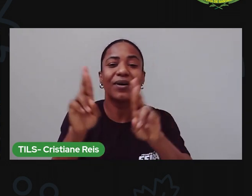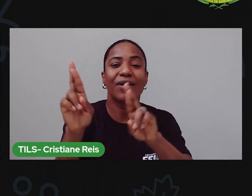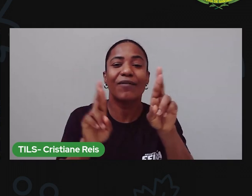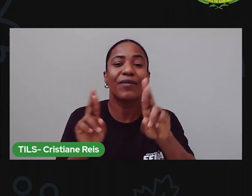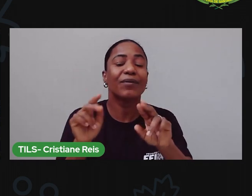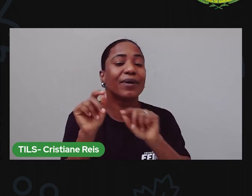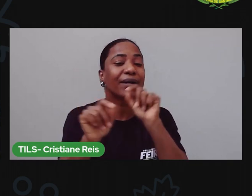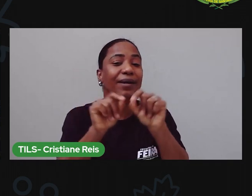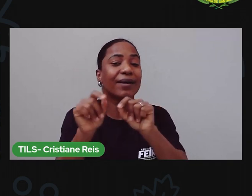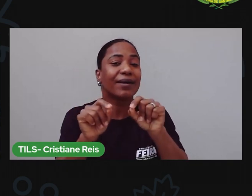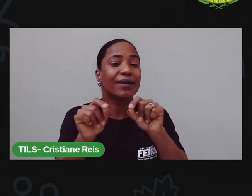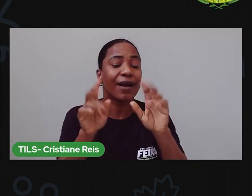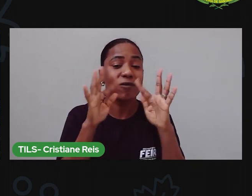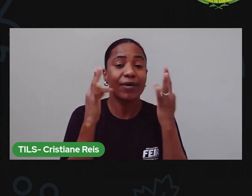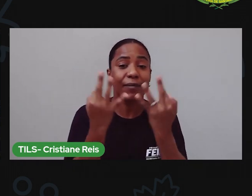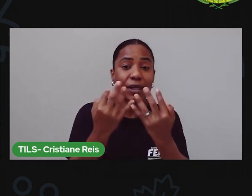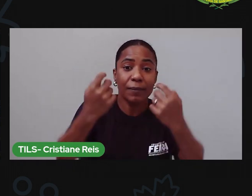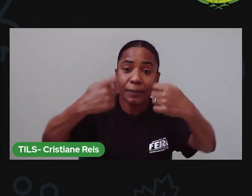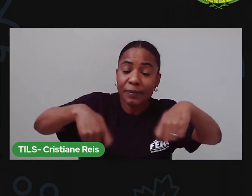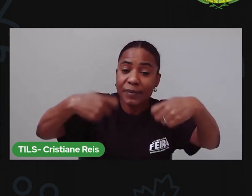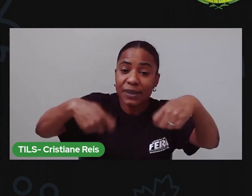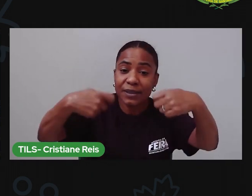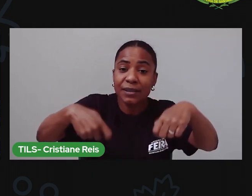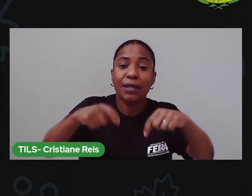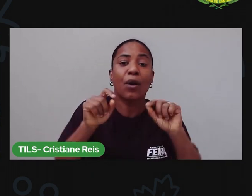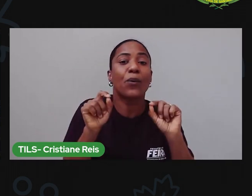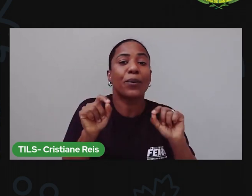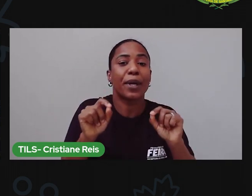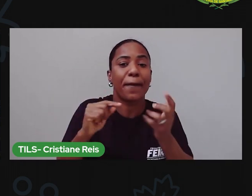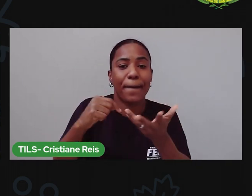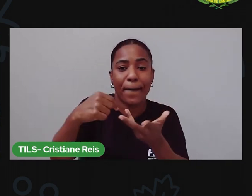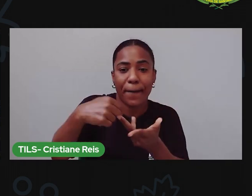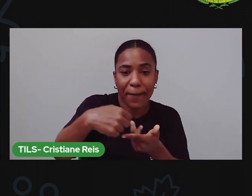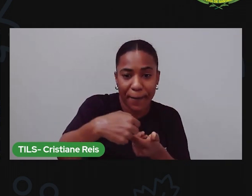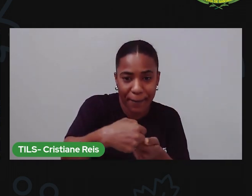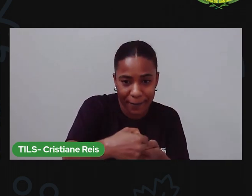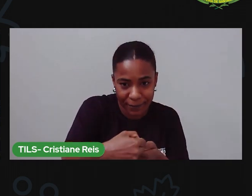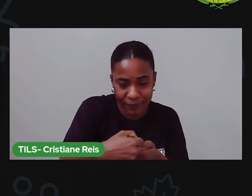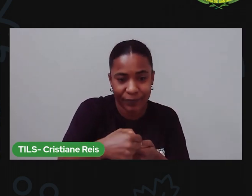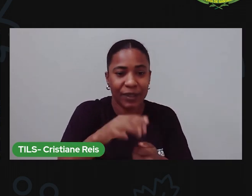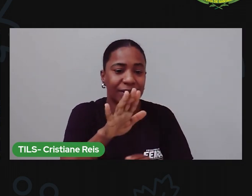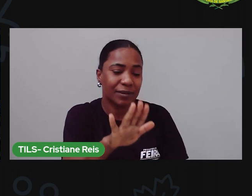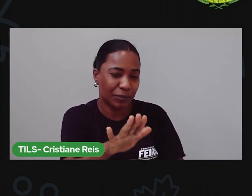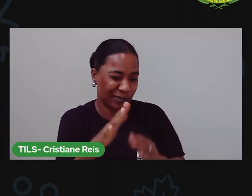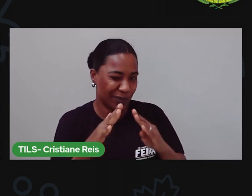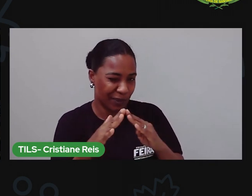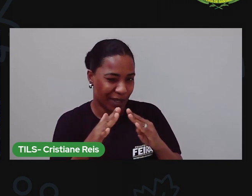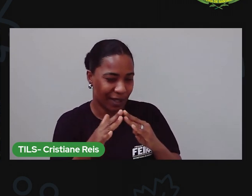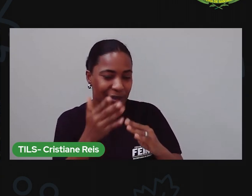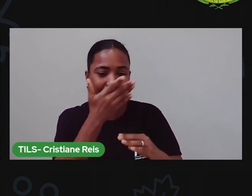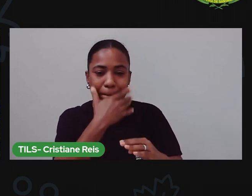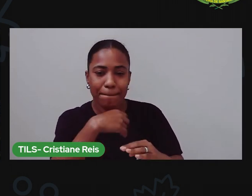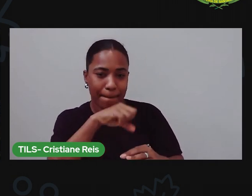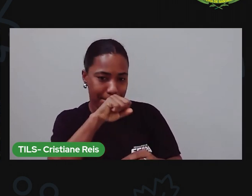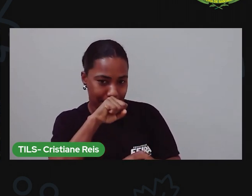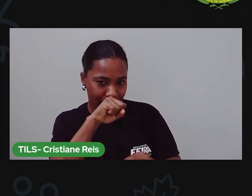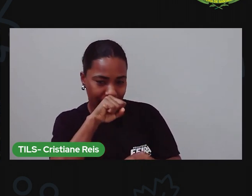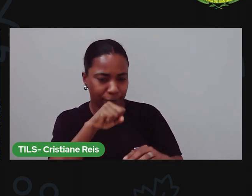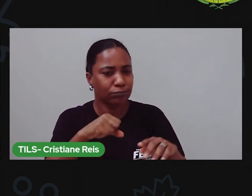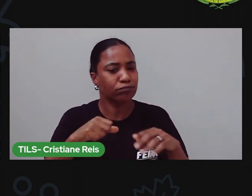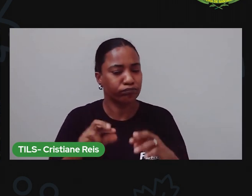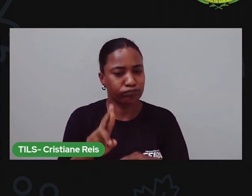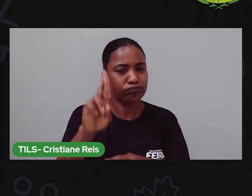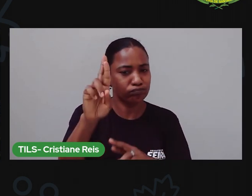família. Isso significa que a responsabilidade que o seu pai tem aí na sua casa pode não ser a mesma